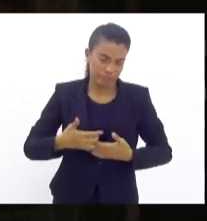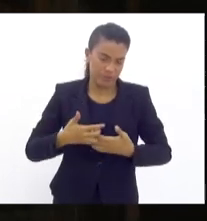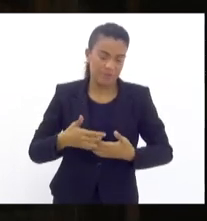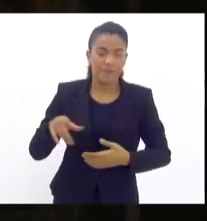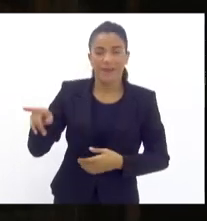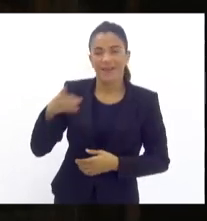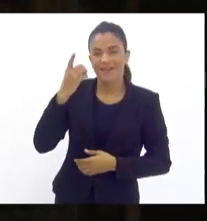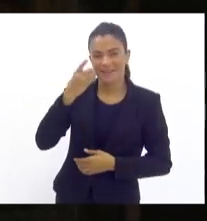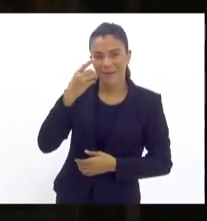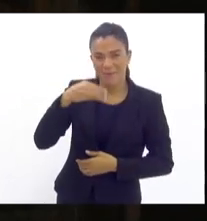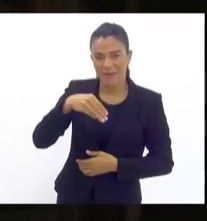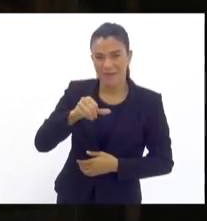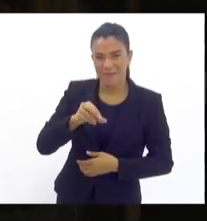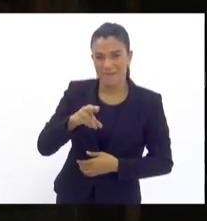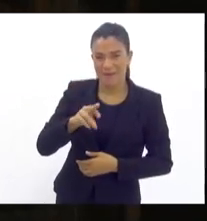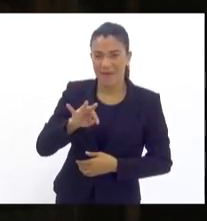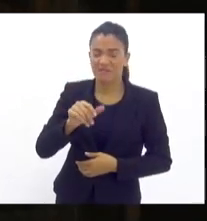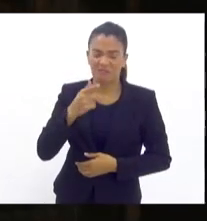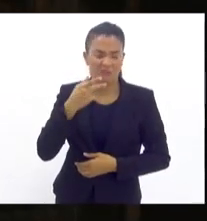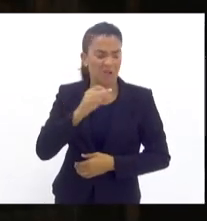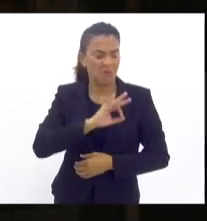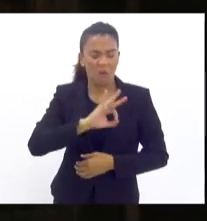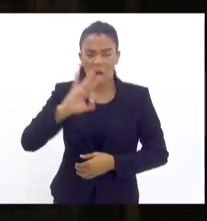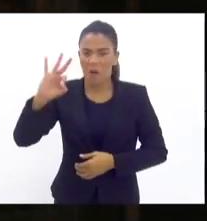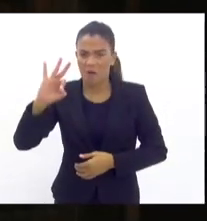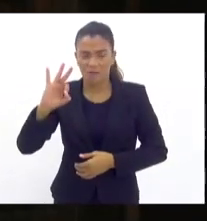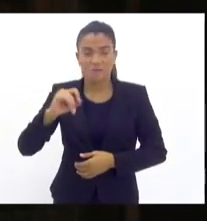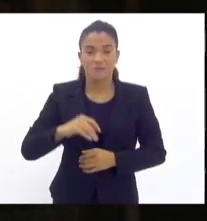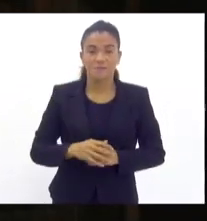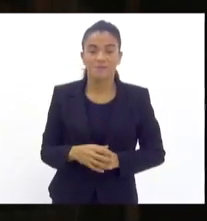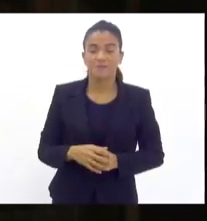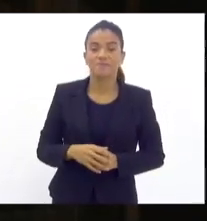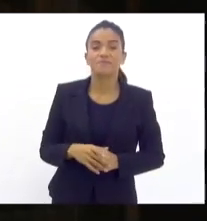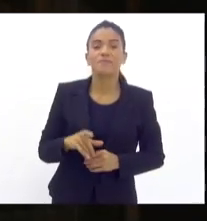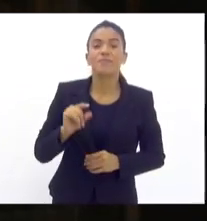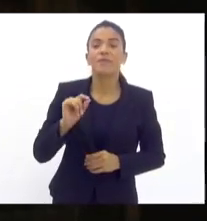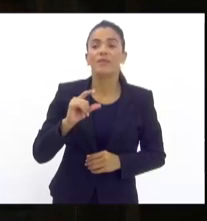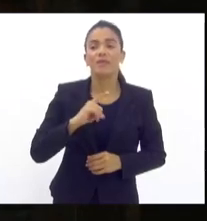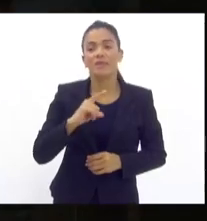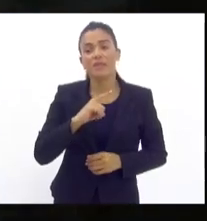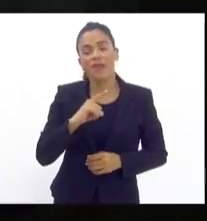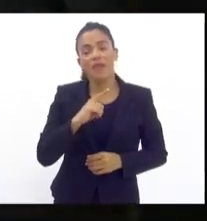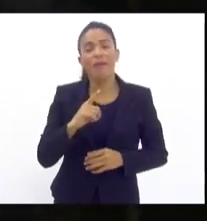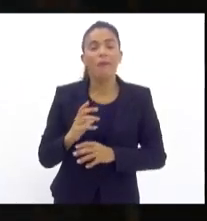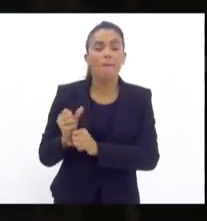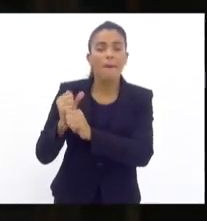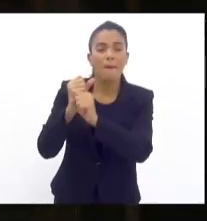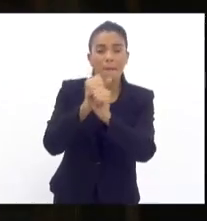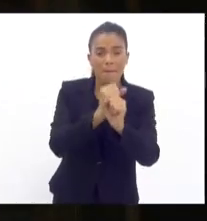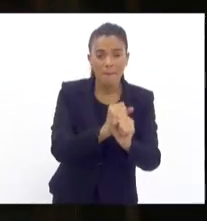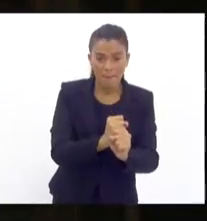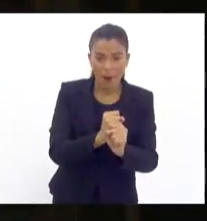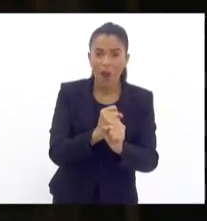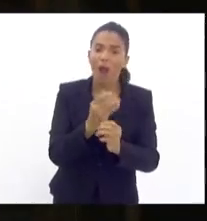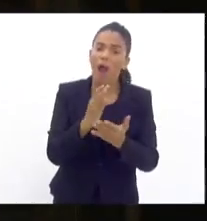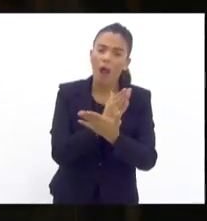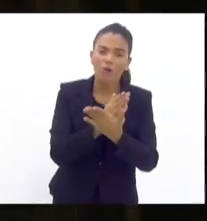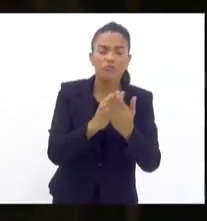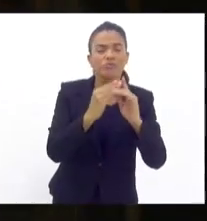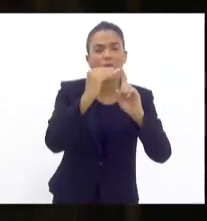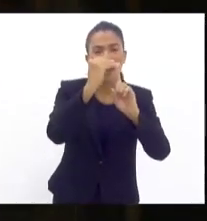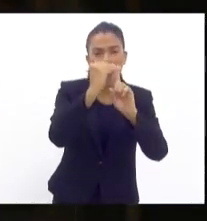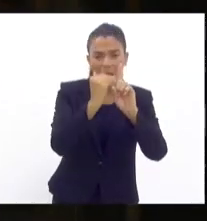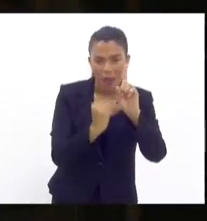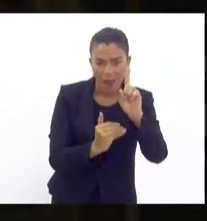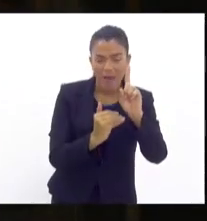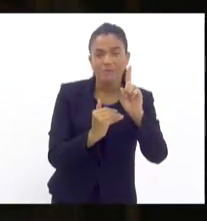deputada da Marta Rocha falou muito bem em que pese alguns índices estejam baixando, ainda está